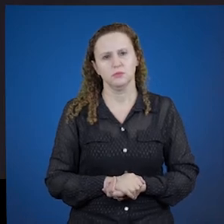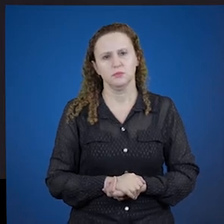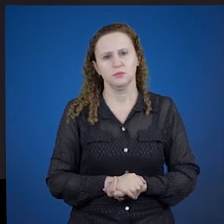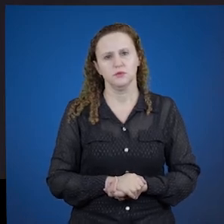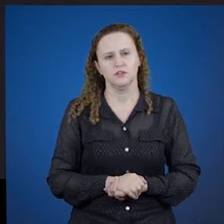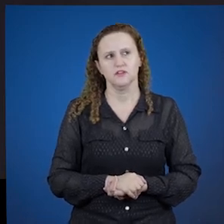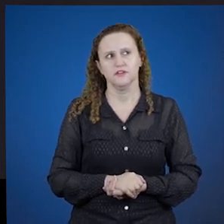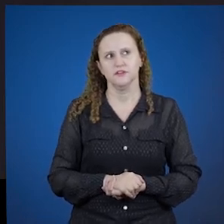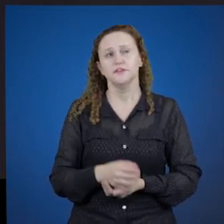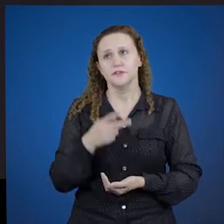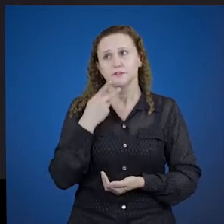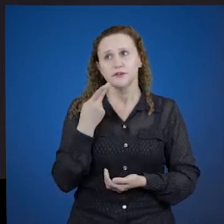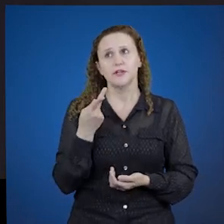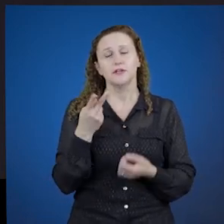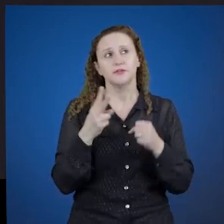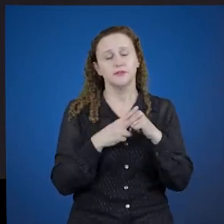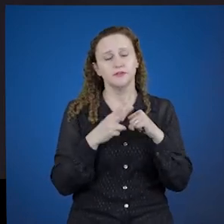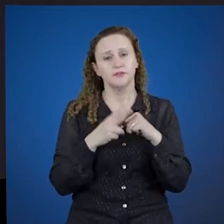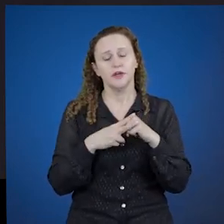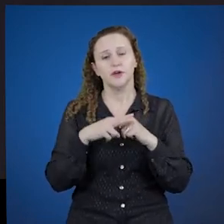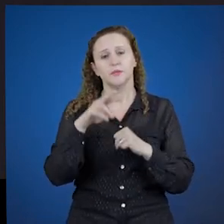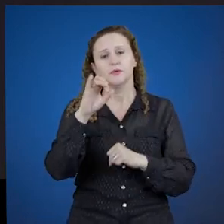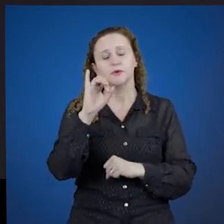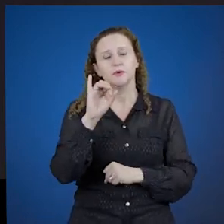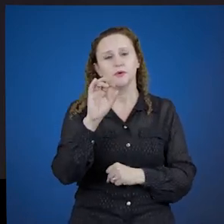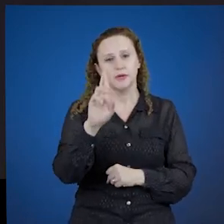Falei, falei de um verbo irregular,